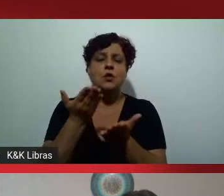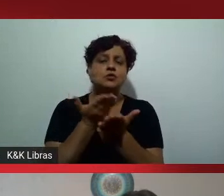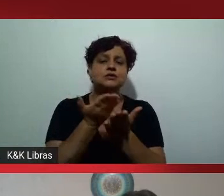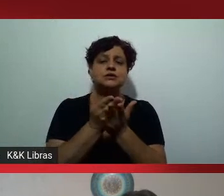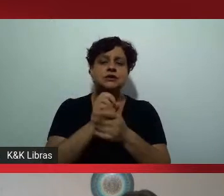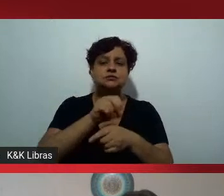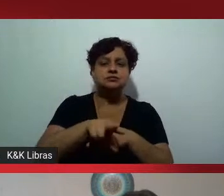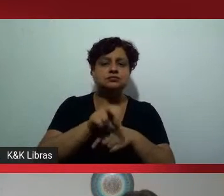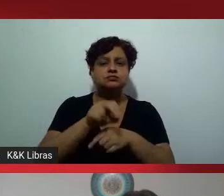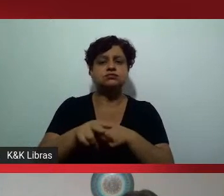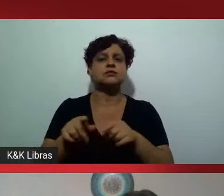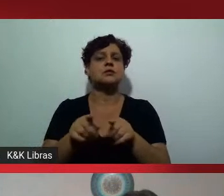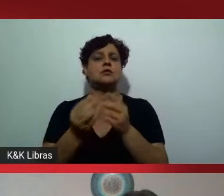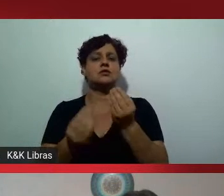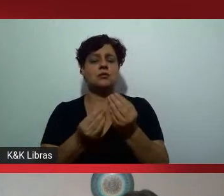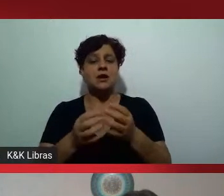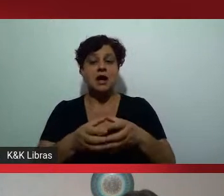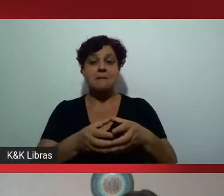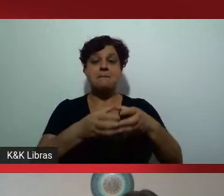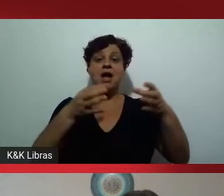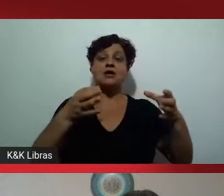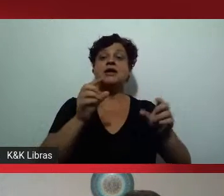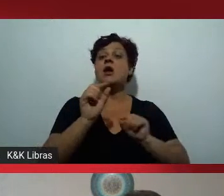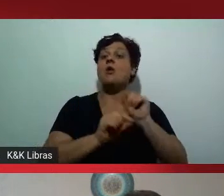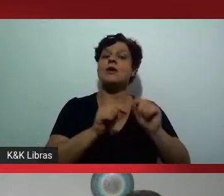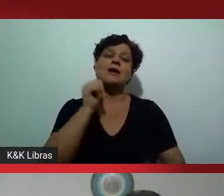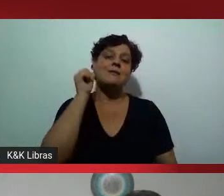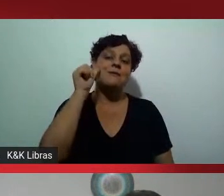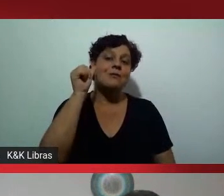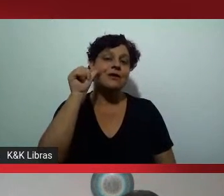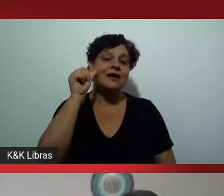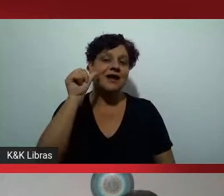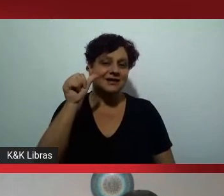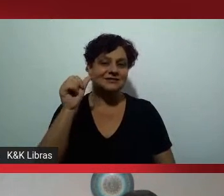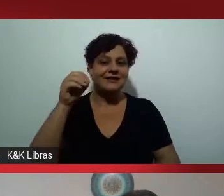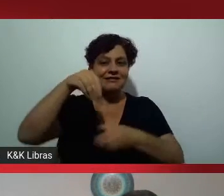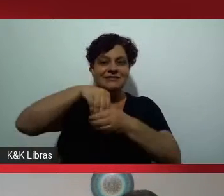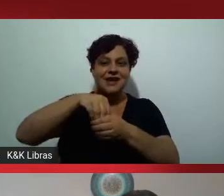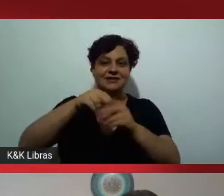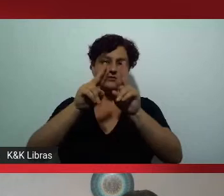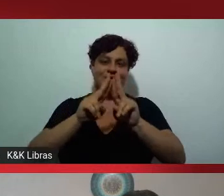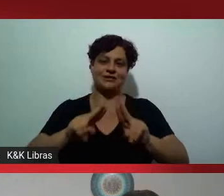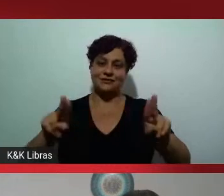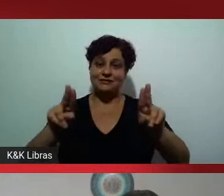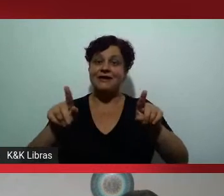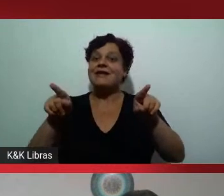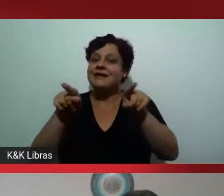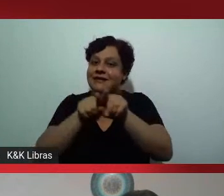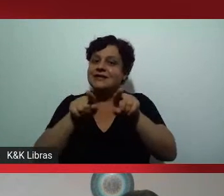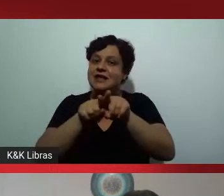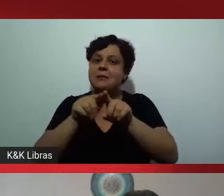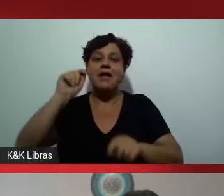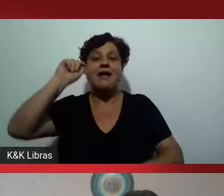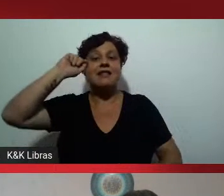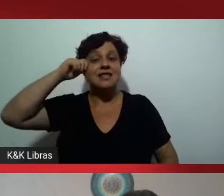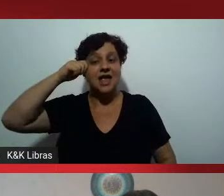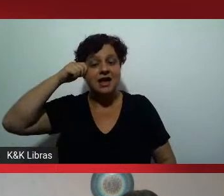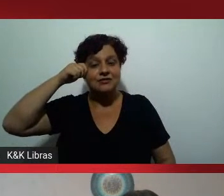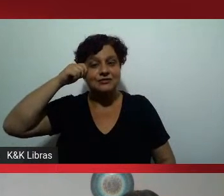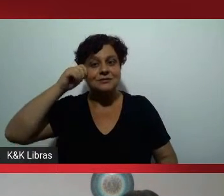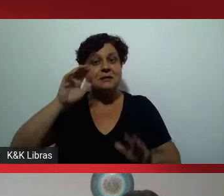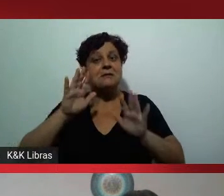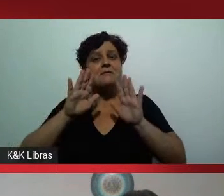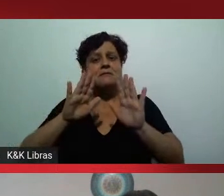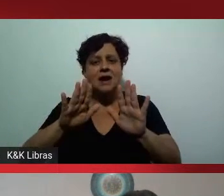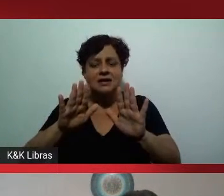de mulheres na universidade, nós passamos a ter uma maioria de negros também na universidade, mas isso ainda é uma revolução em curso.